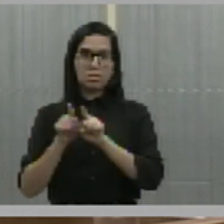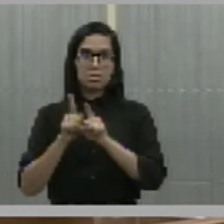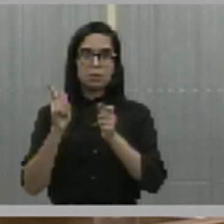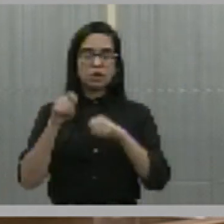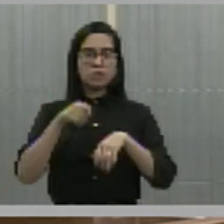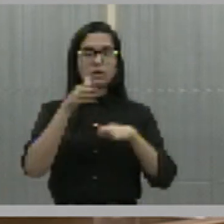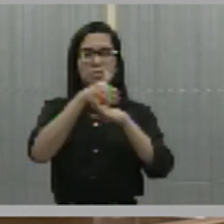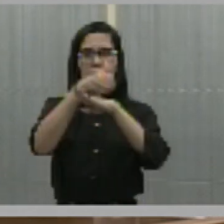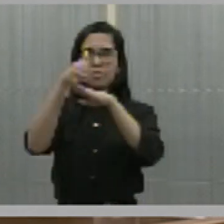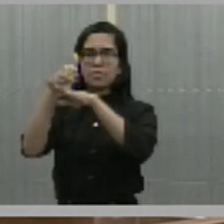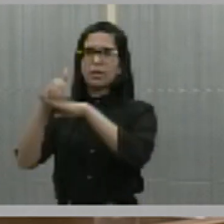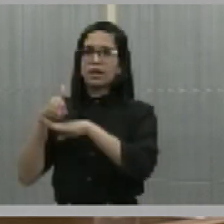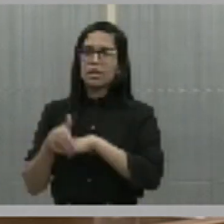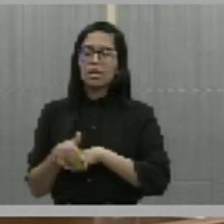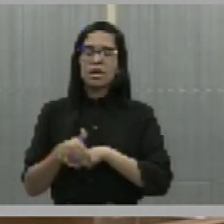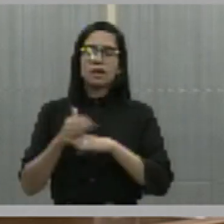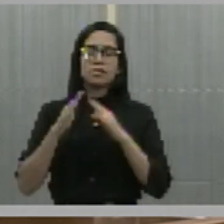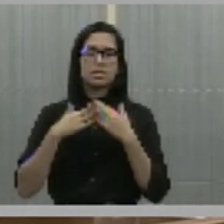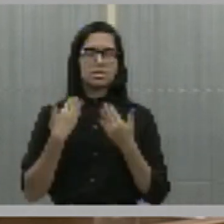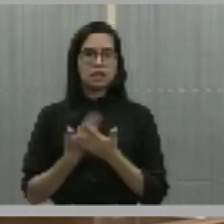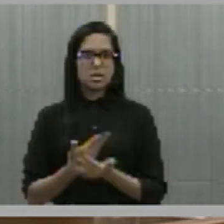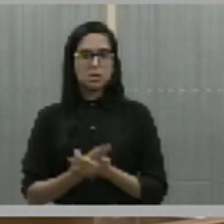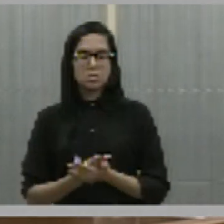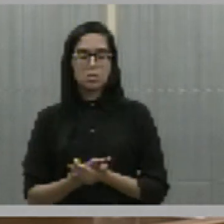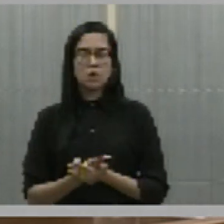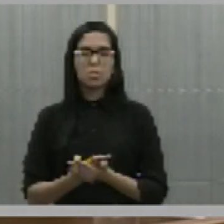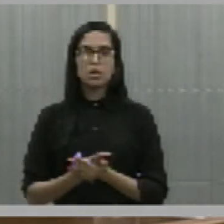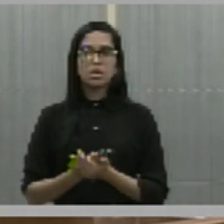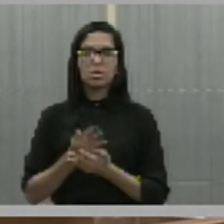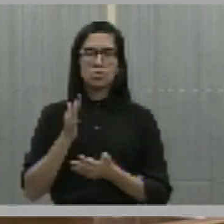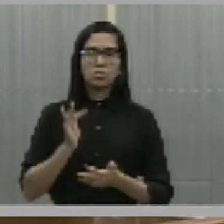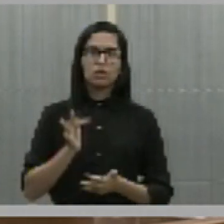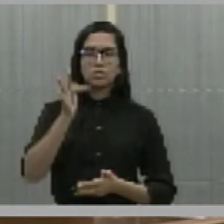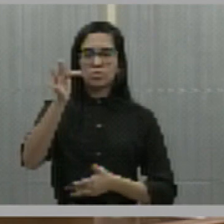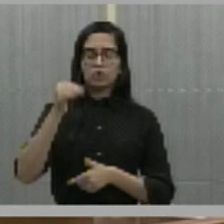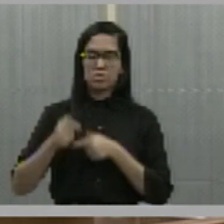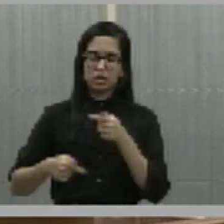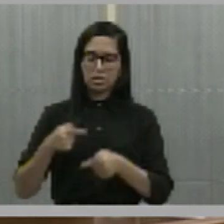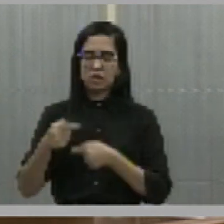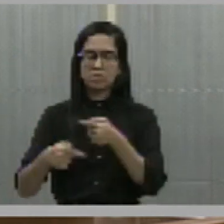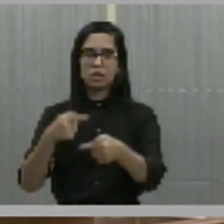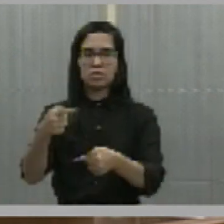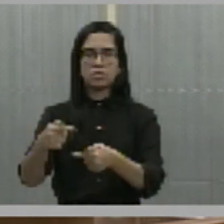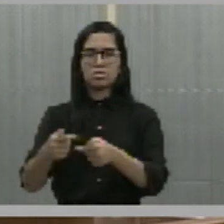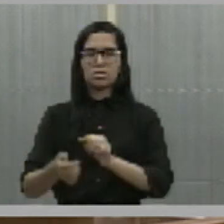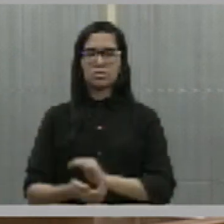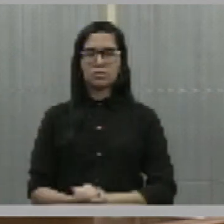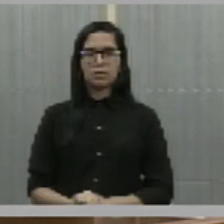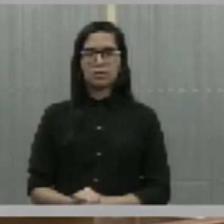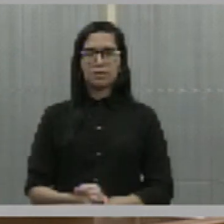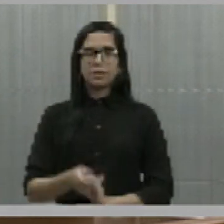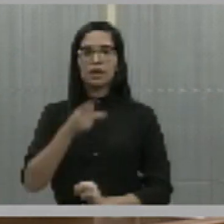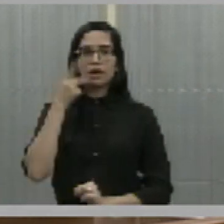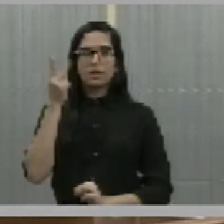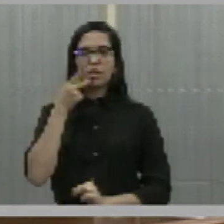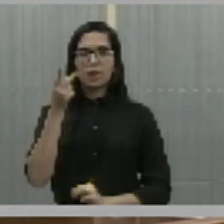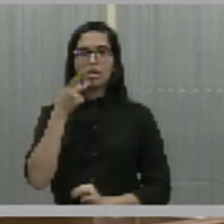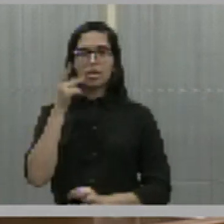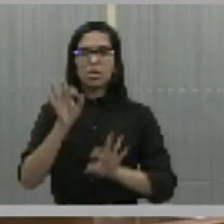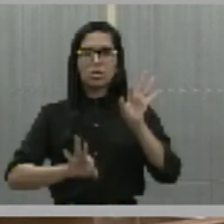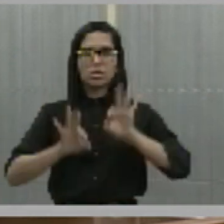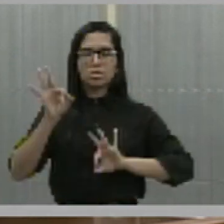escolas, cheguem para as futuras gerações. Dizer que, no planejamento do governador Rafael